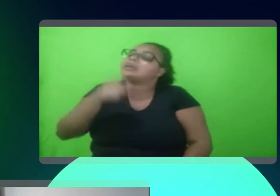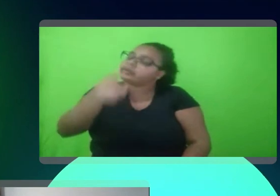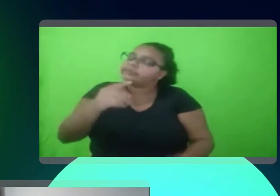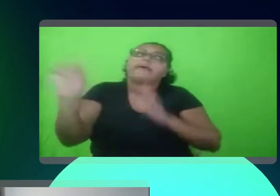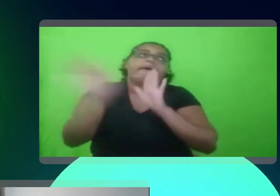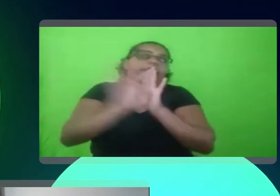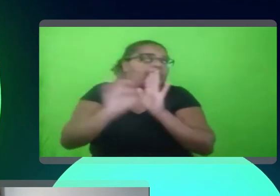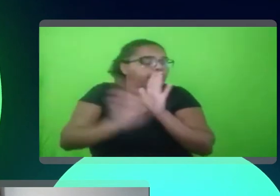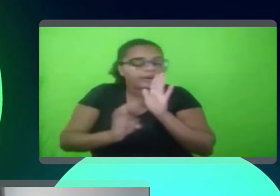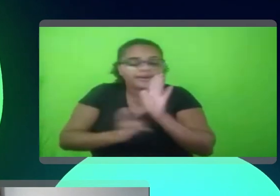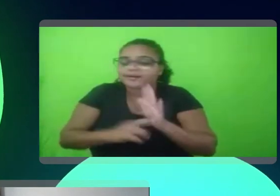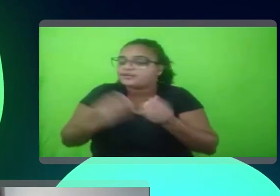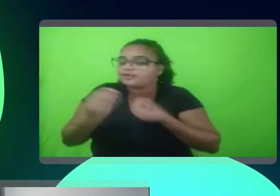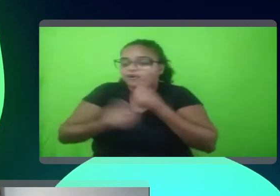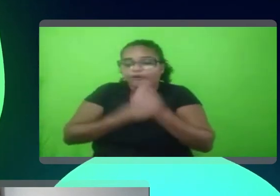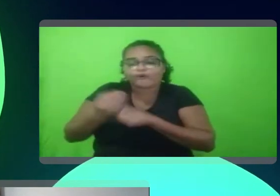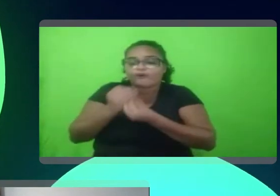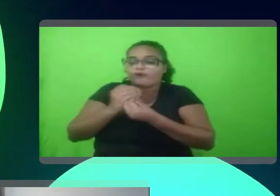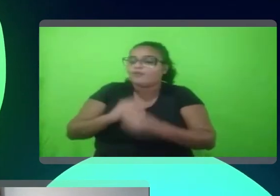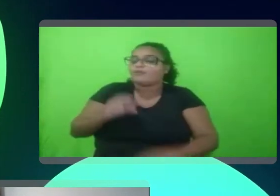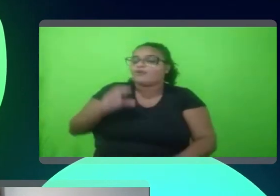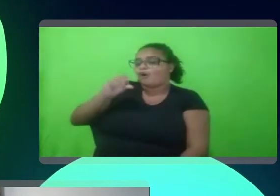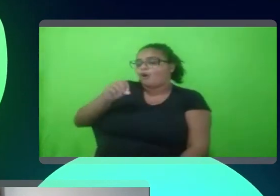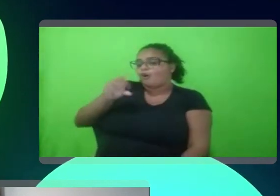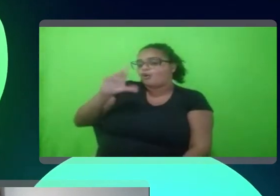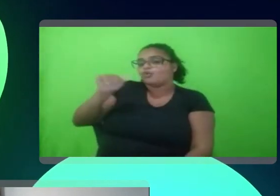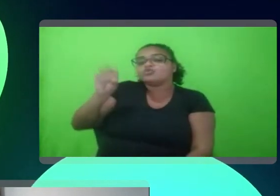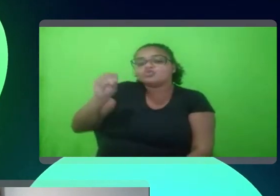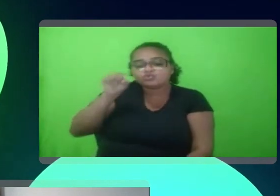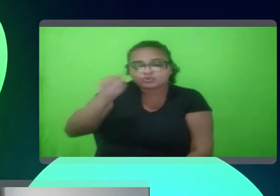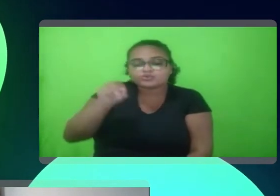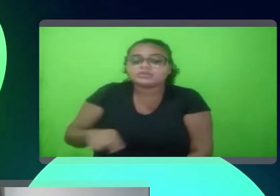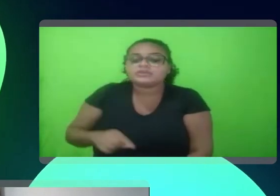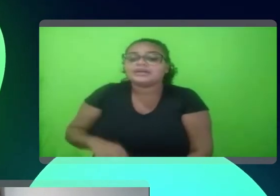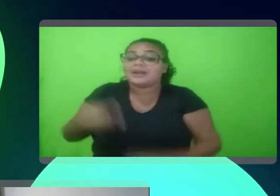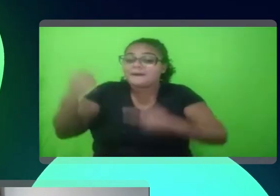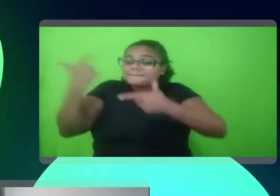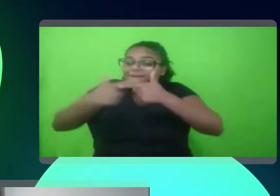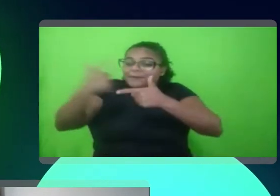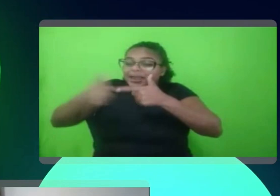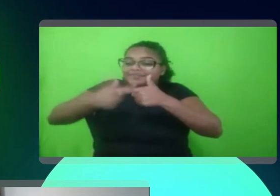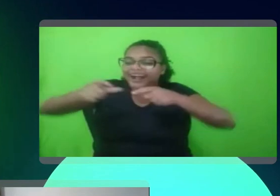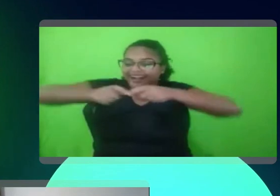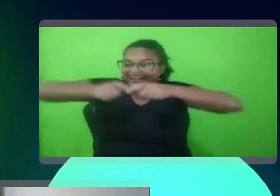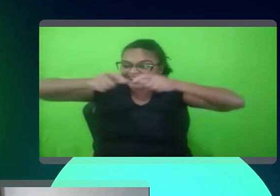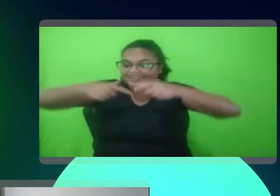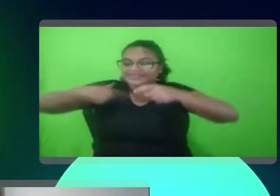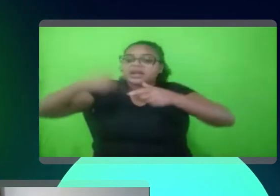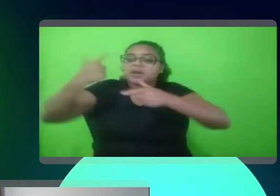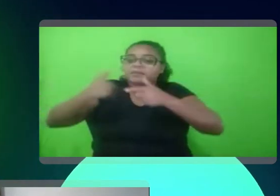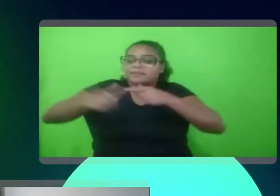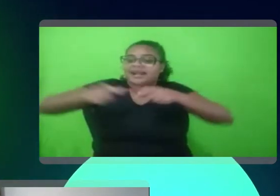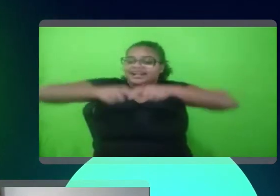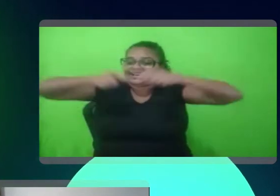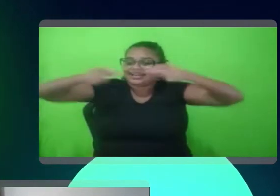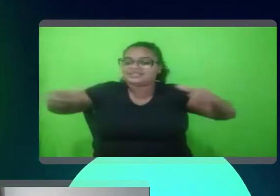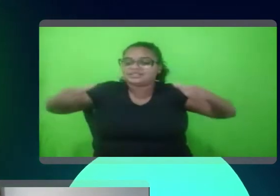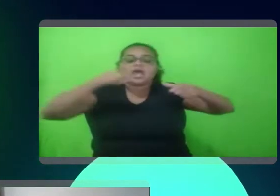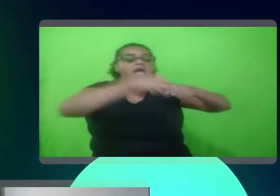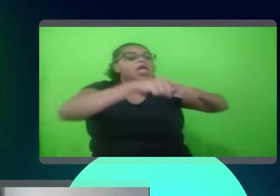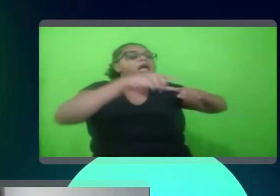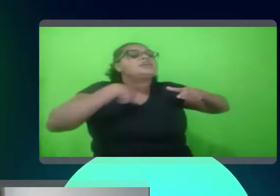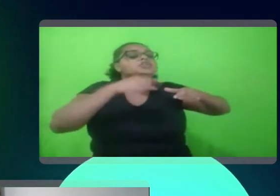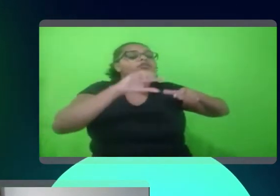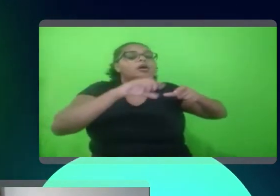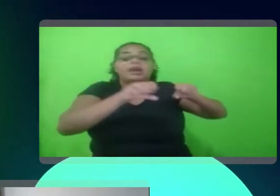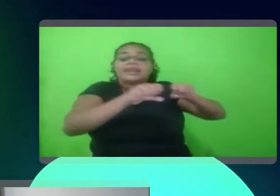Essa é a regra de ouro, né, regra de ouro da computação é exatamente essa, pega um problema grande, divida ele em problemas